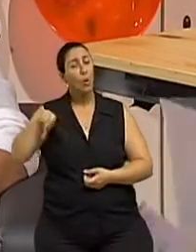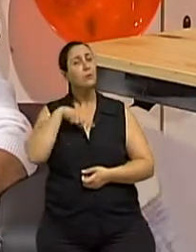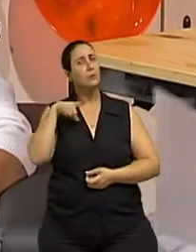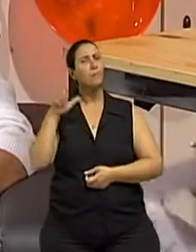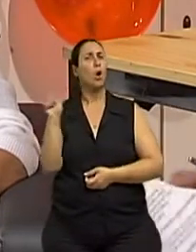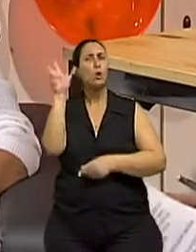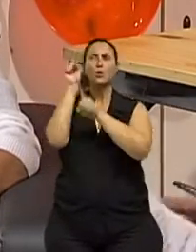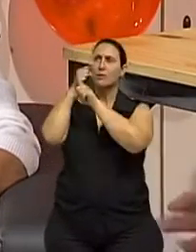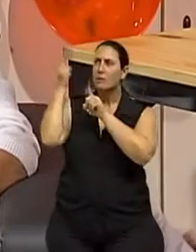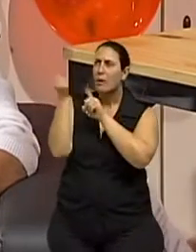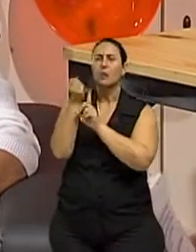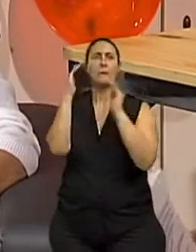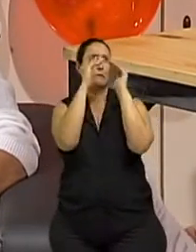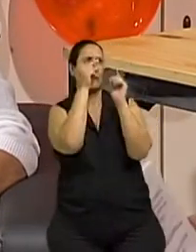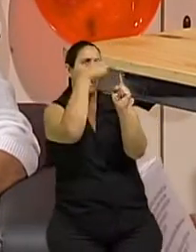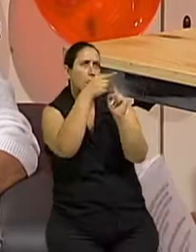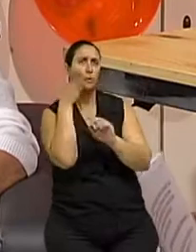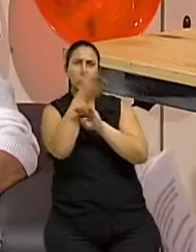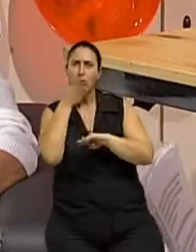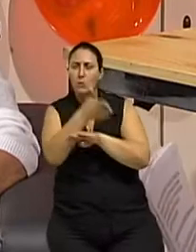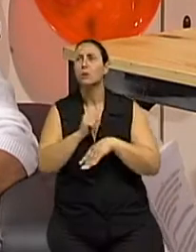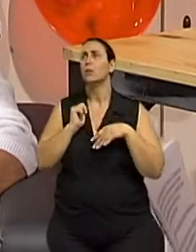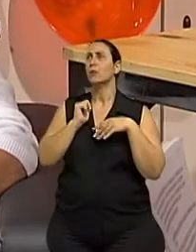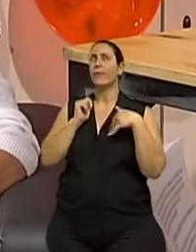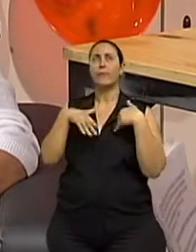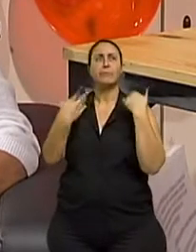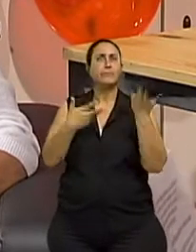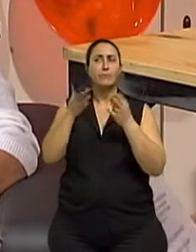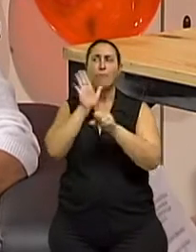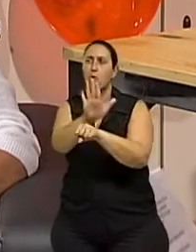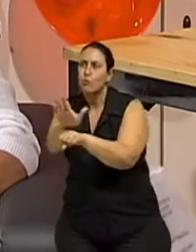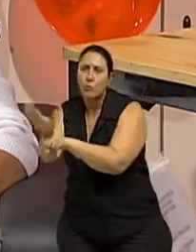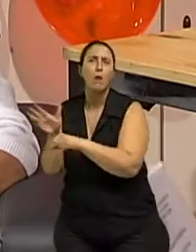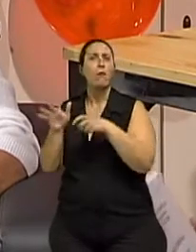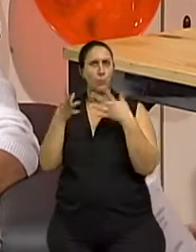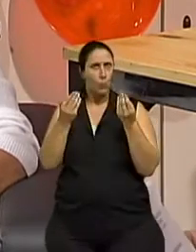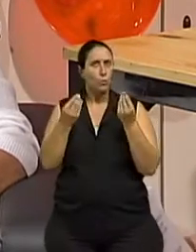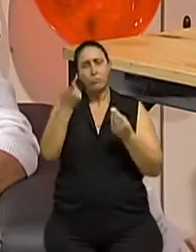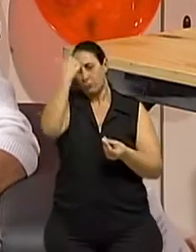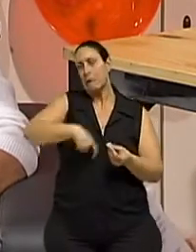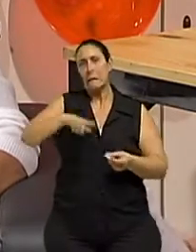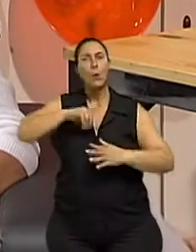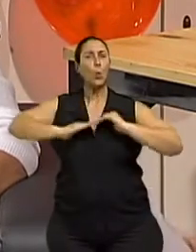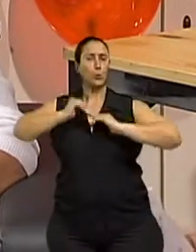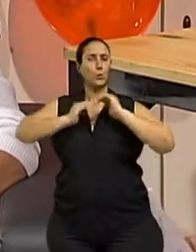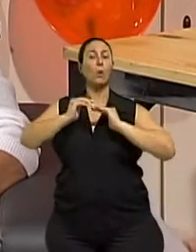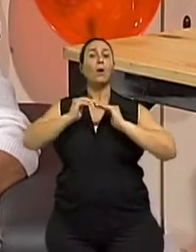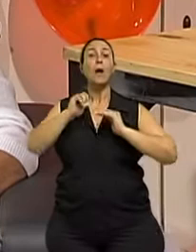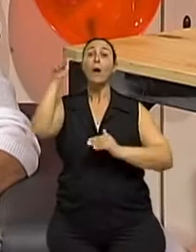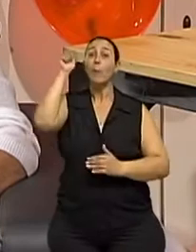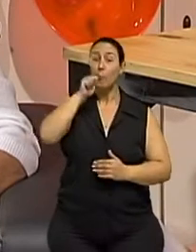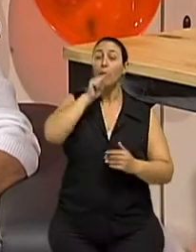sociedade, igreja, nos envolvia muito, né. Ajudar o outro. E os homens também têm